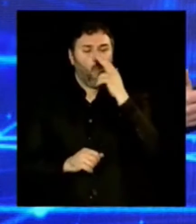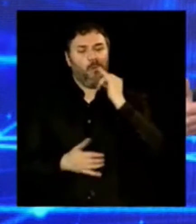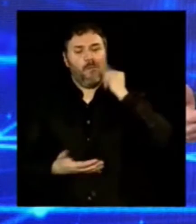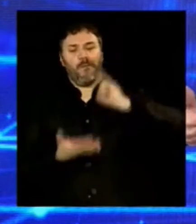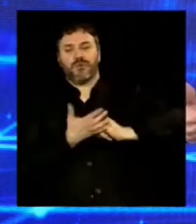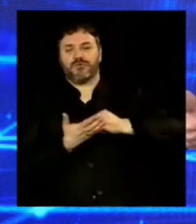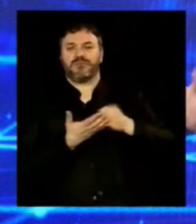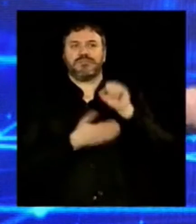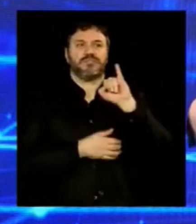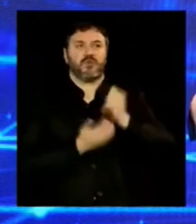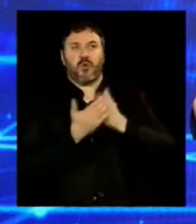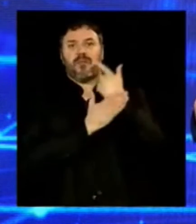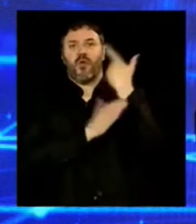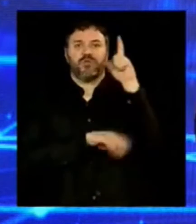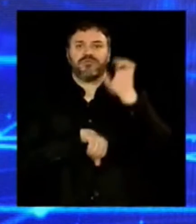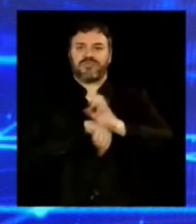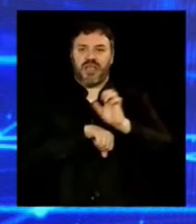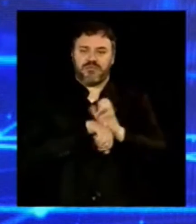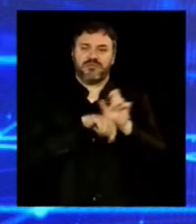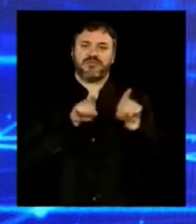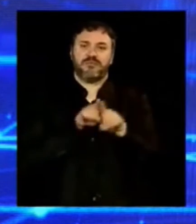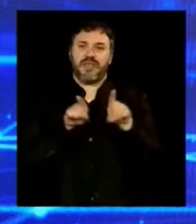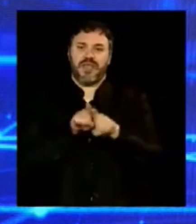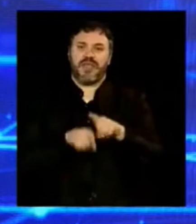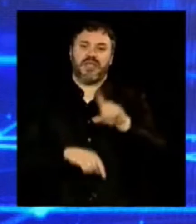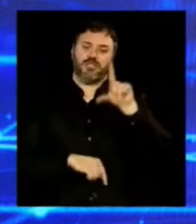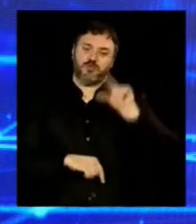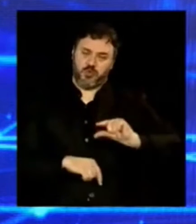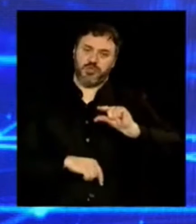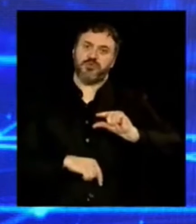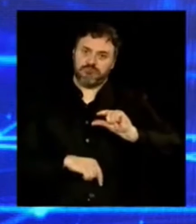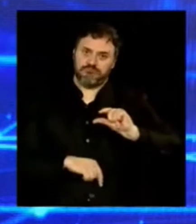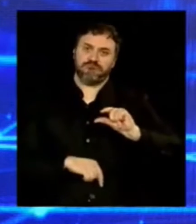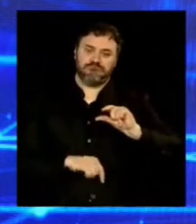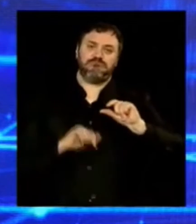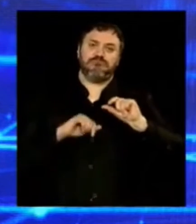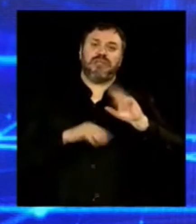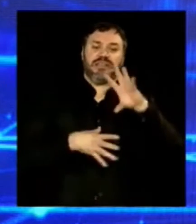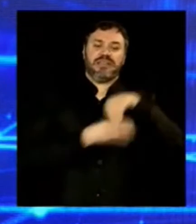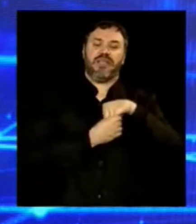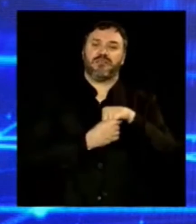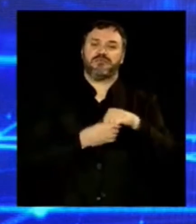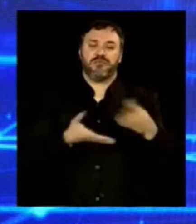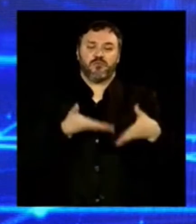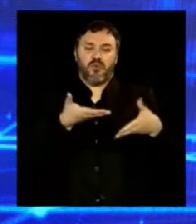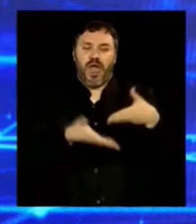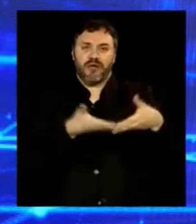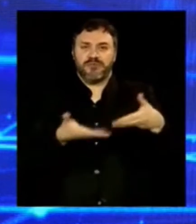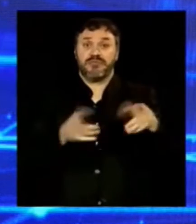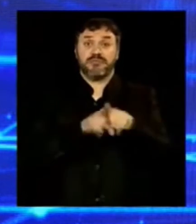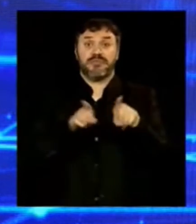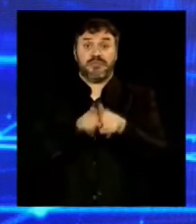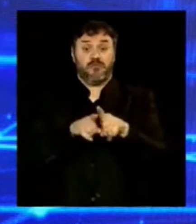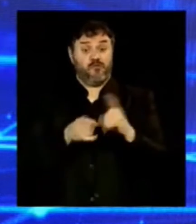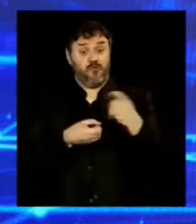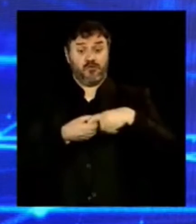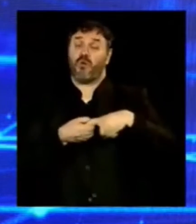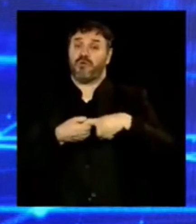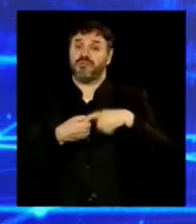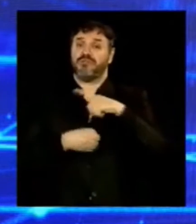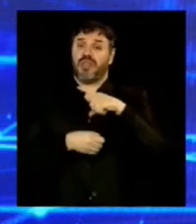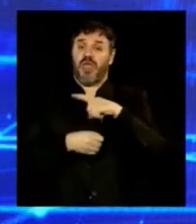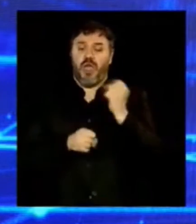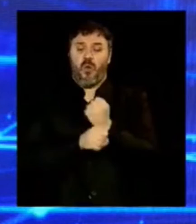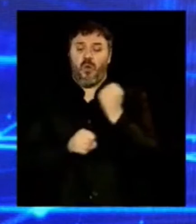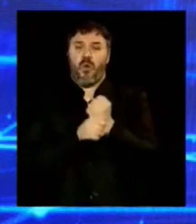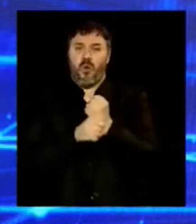E também reduzimos as alíquotas internas para estimular a economia internamente. E com a retomada da capacidade de investimentos do Estado, existem obras hoje por todas